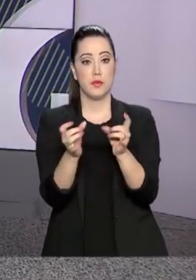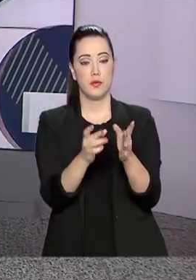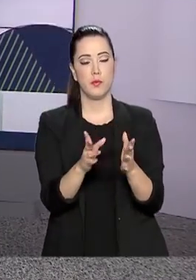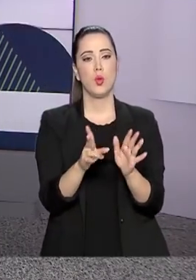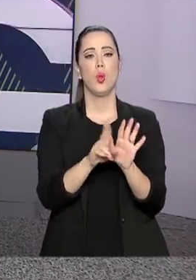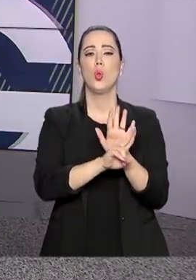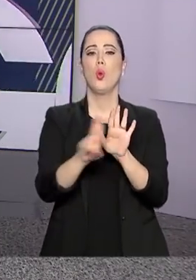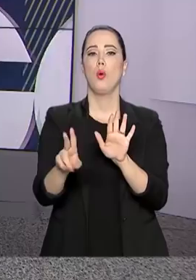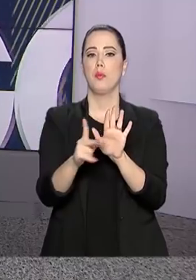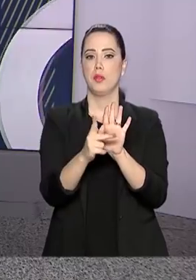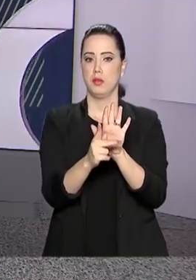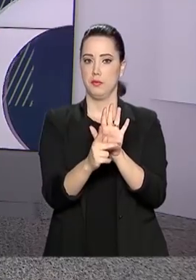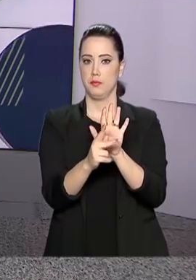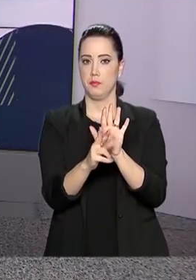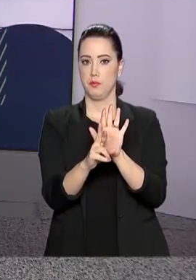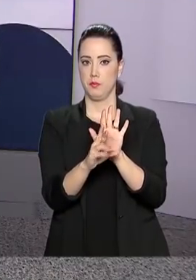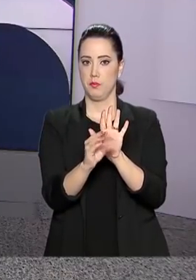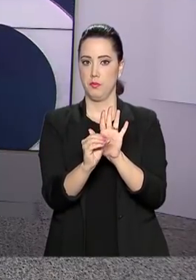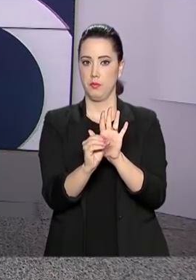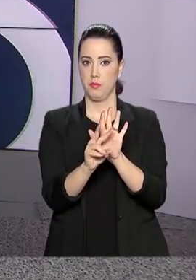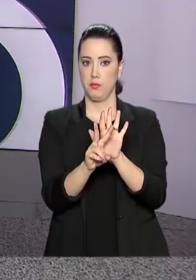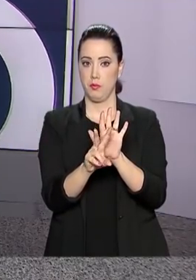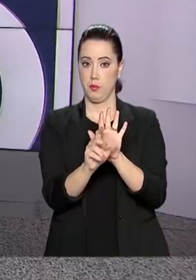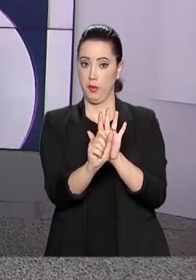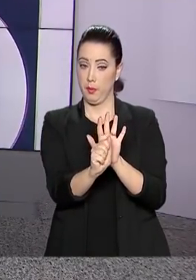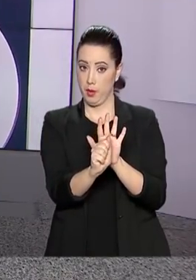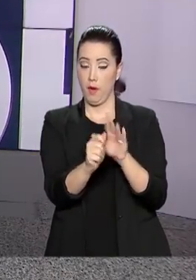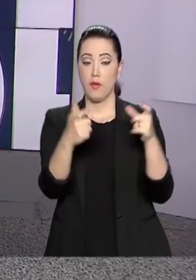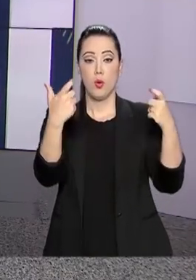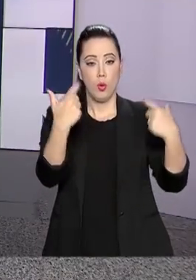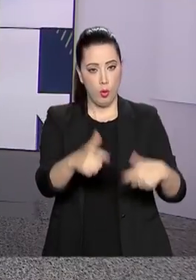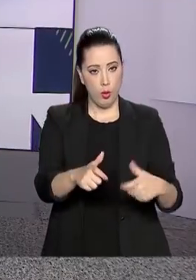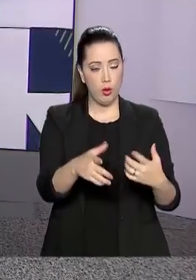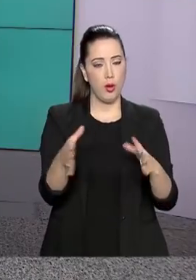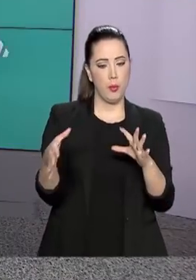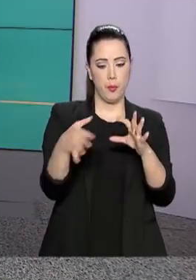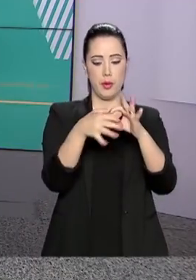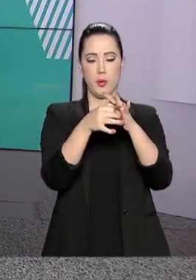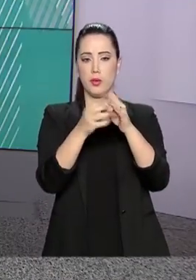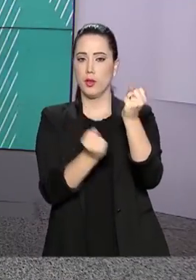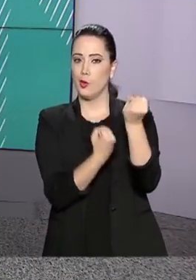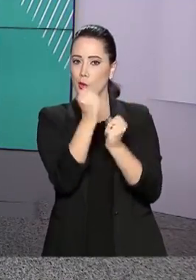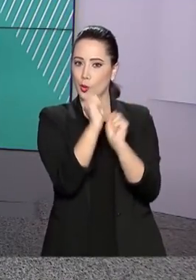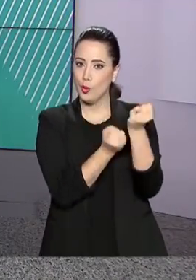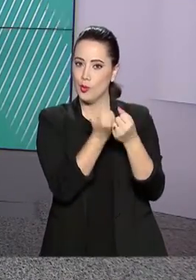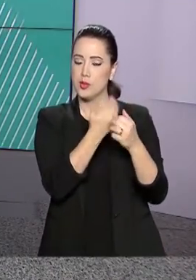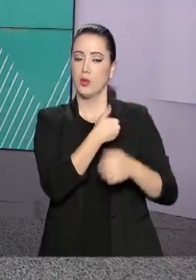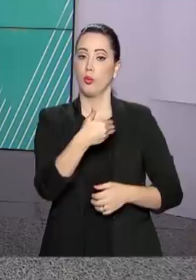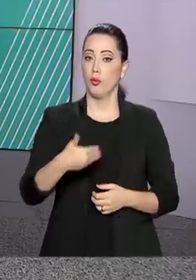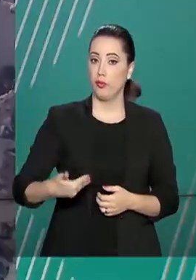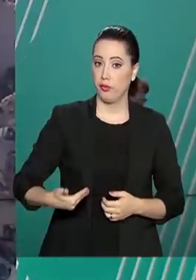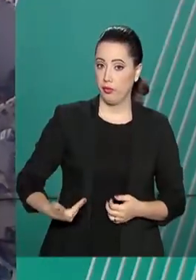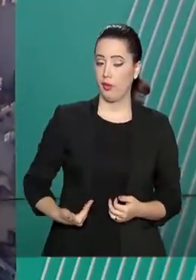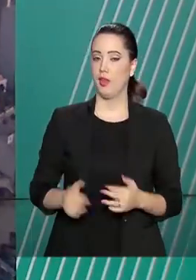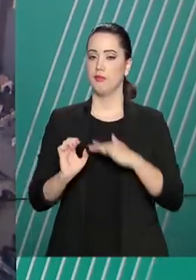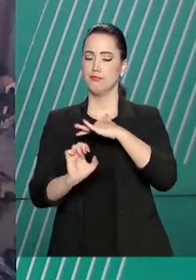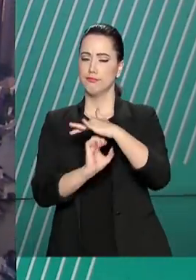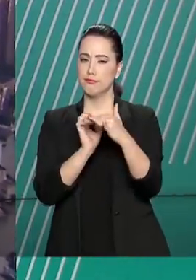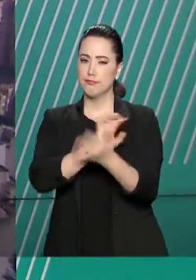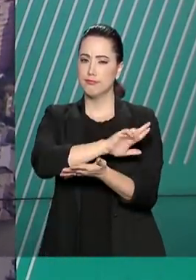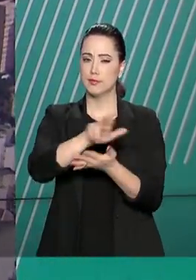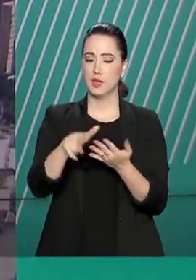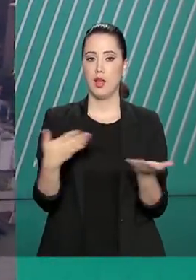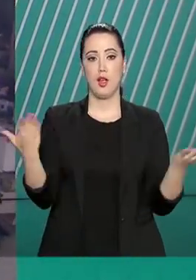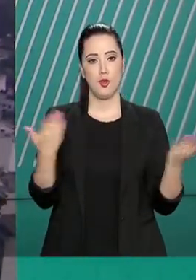PROVA, um espaço físico e digital para conectar indústria, governo, empreendedores e investidores. A novidade agora